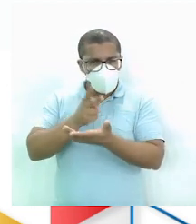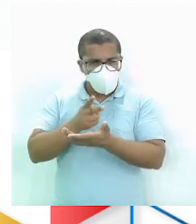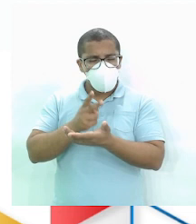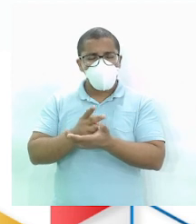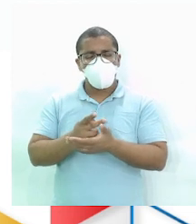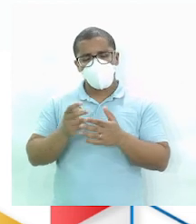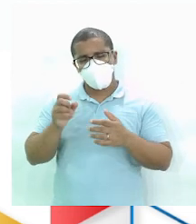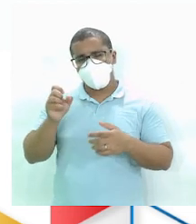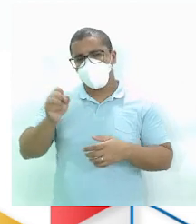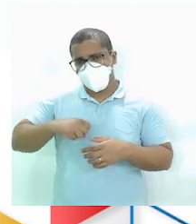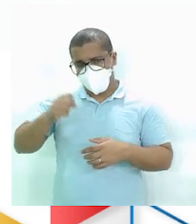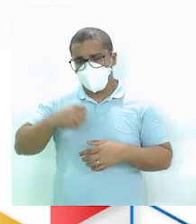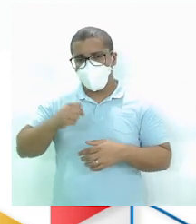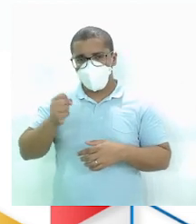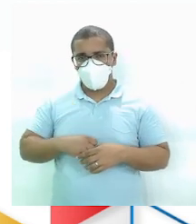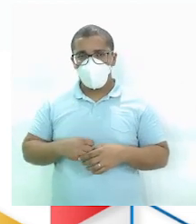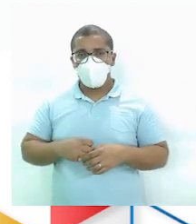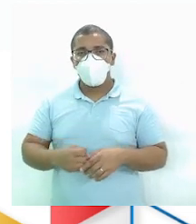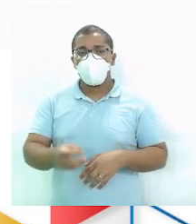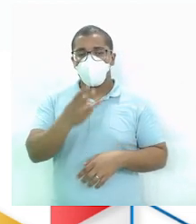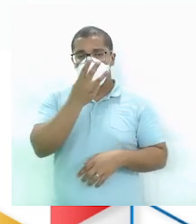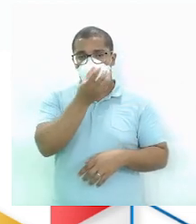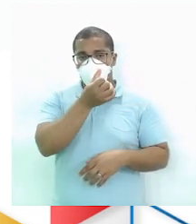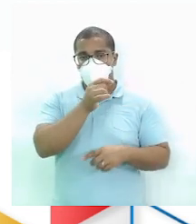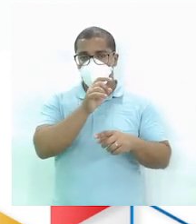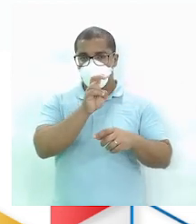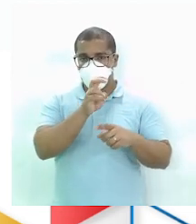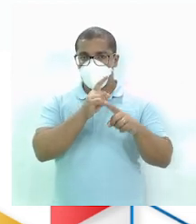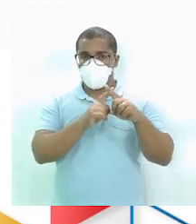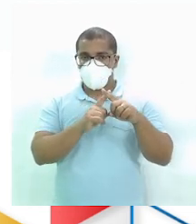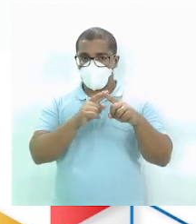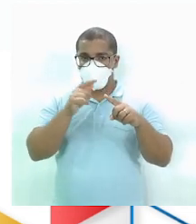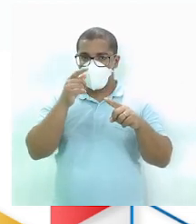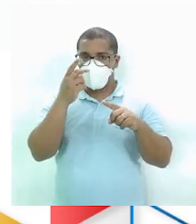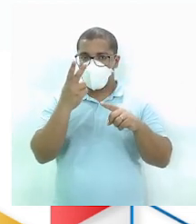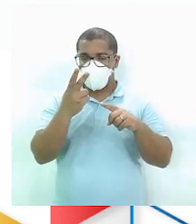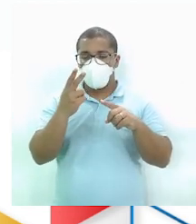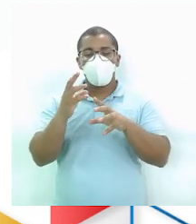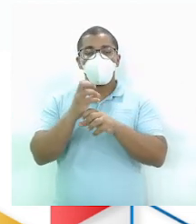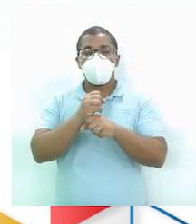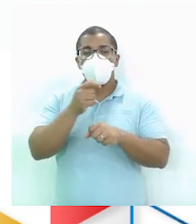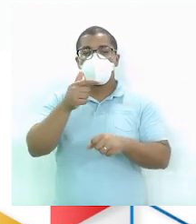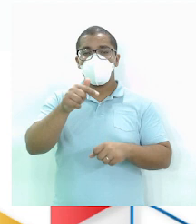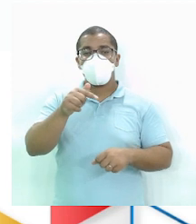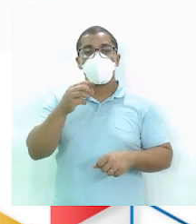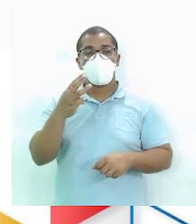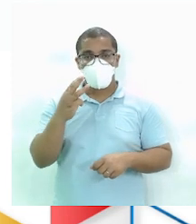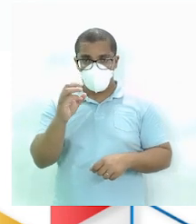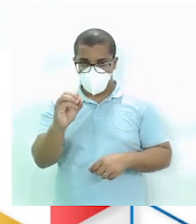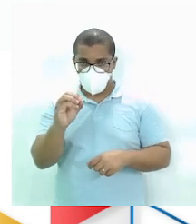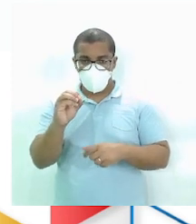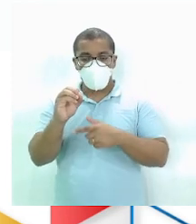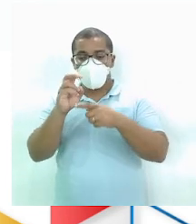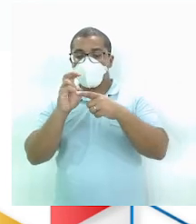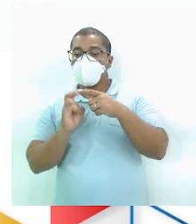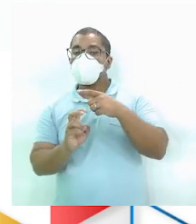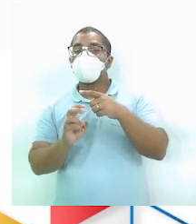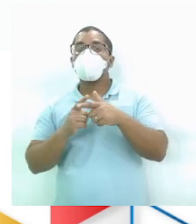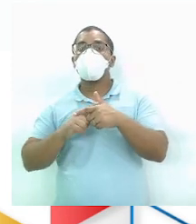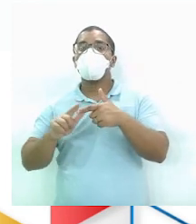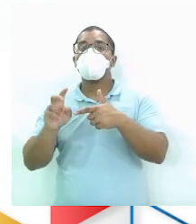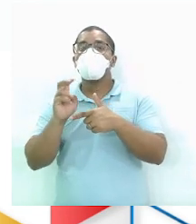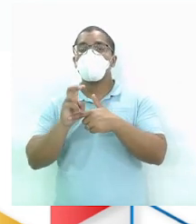Sempre vai fazer desse jeito Tá bom? 365 vezes 2 730 Sobre 5 Dividido por 5